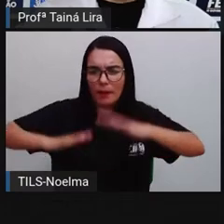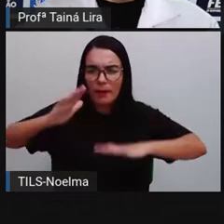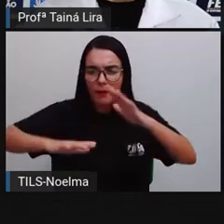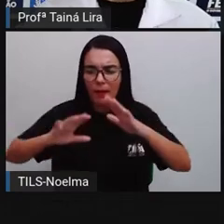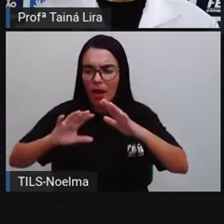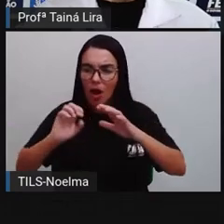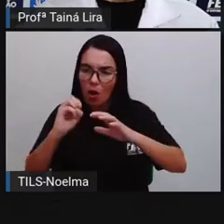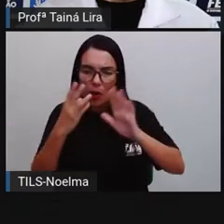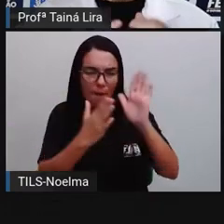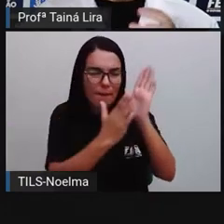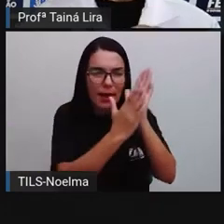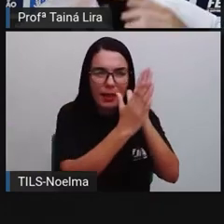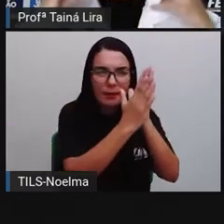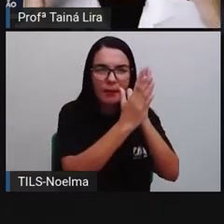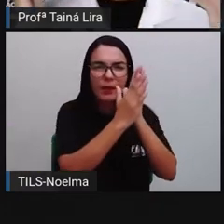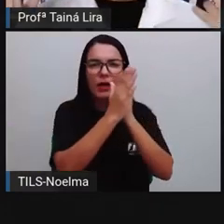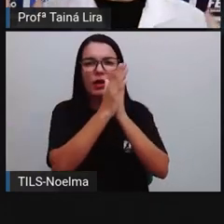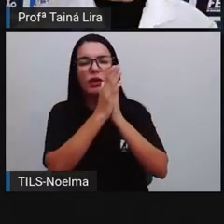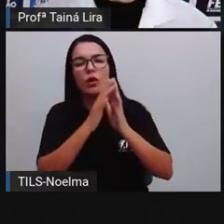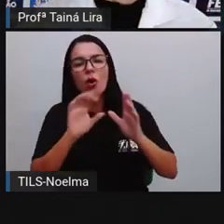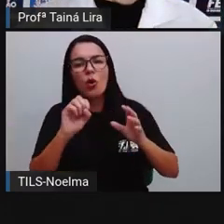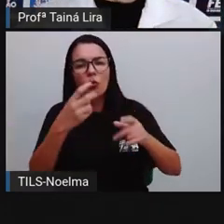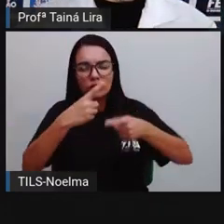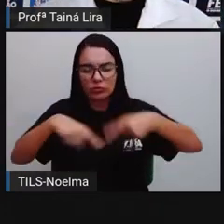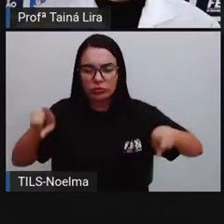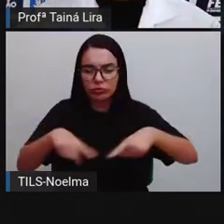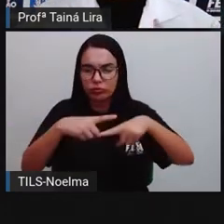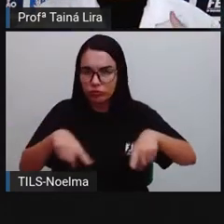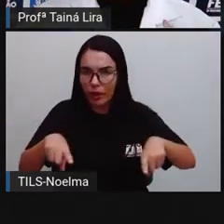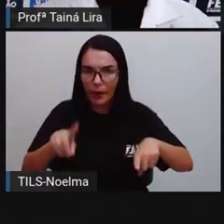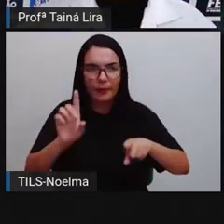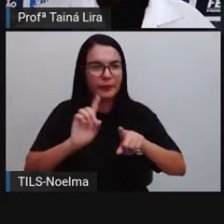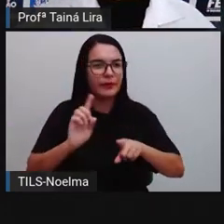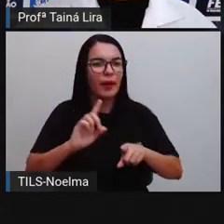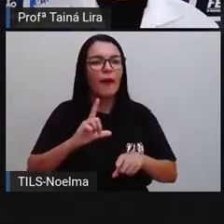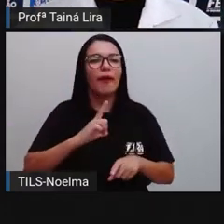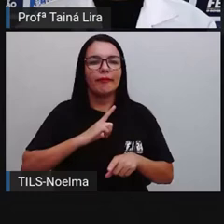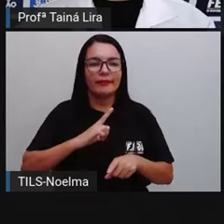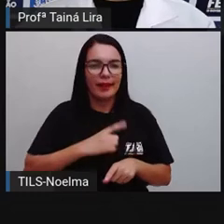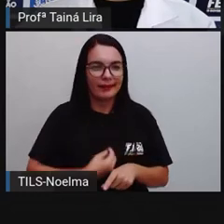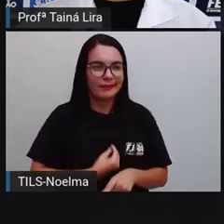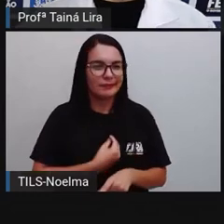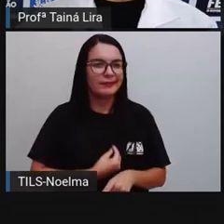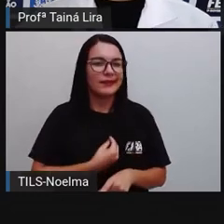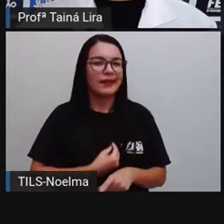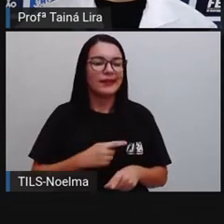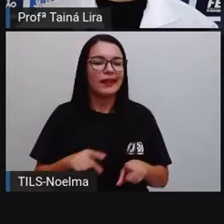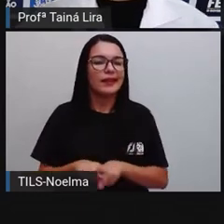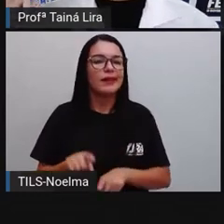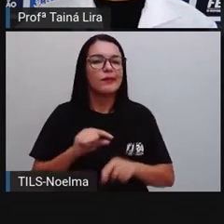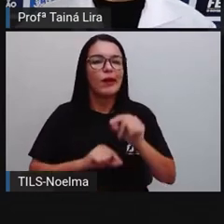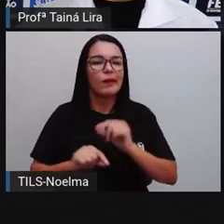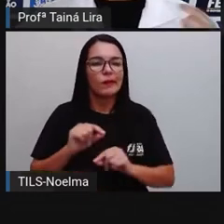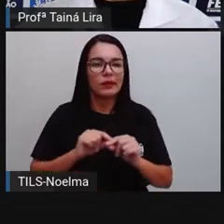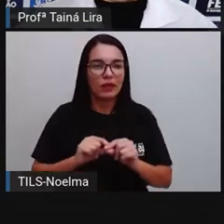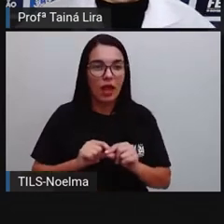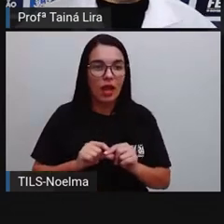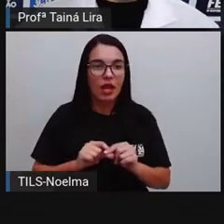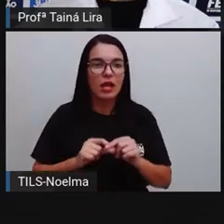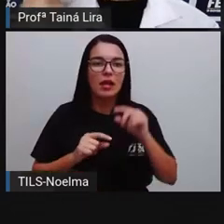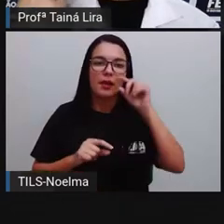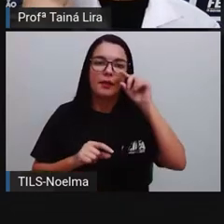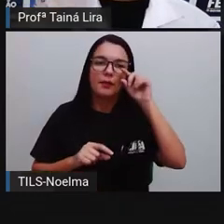manipula instrumentos musicais. Mas a gente também tem essa questão da frequência do grave e do